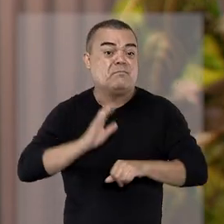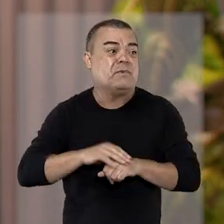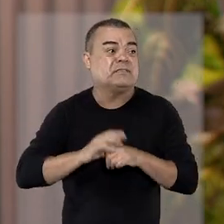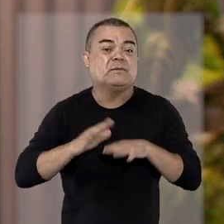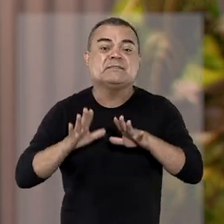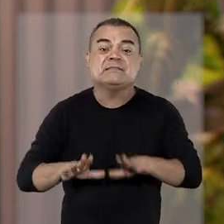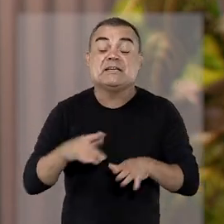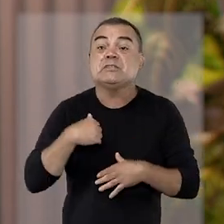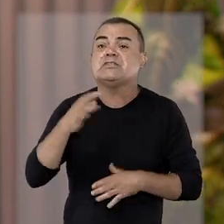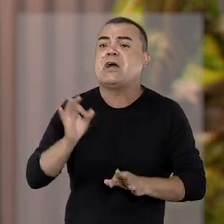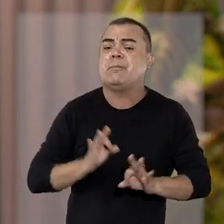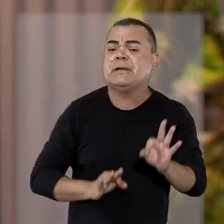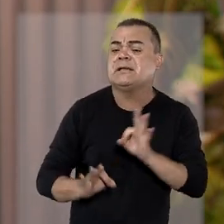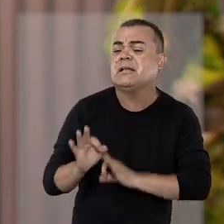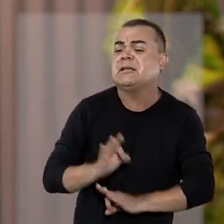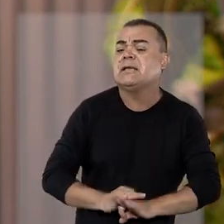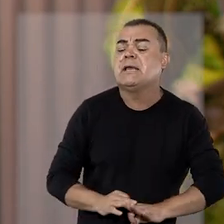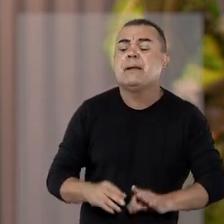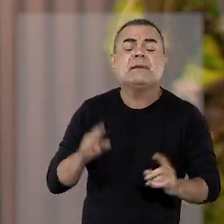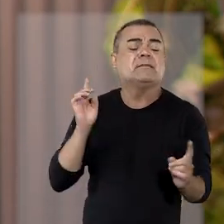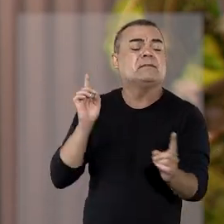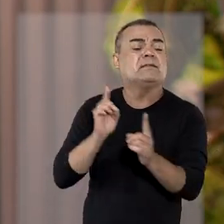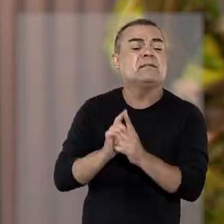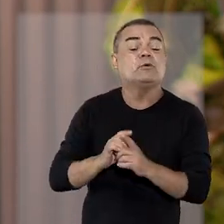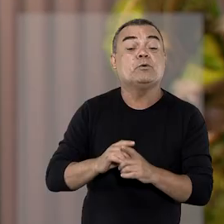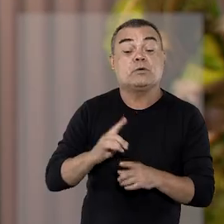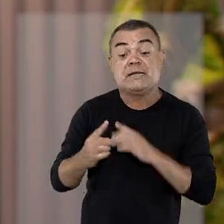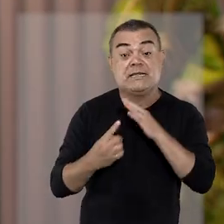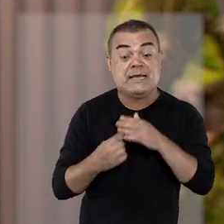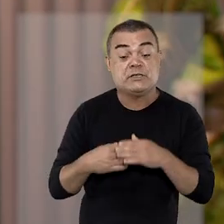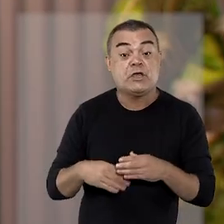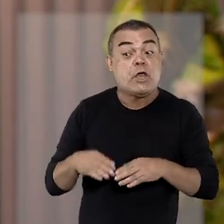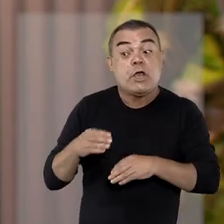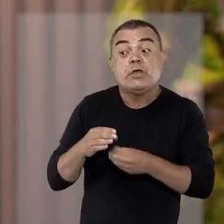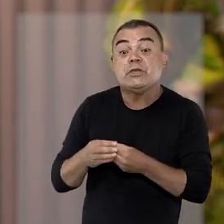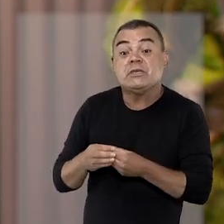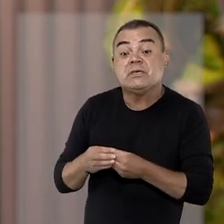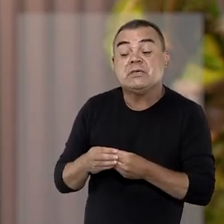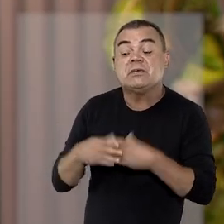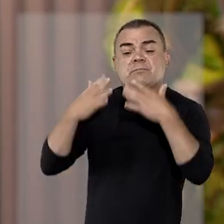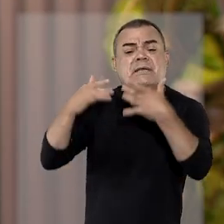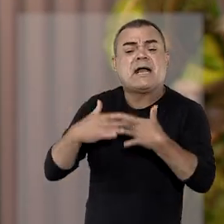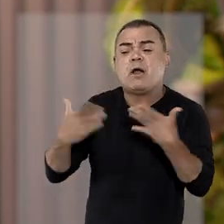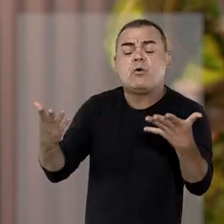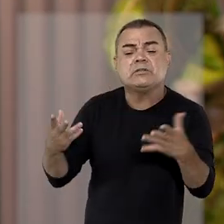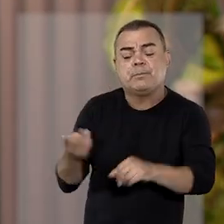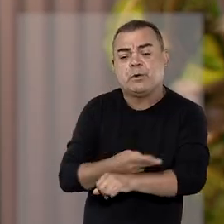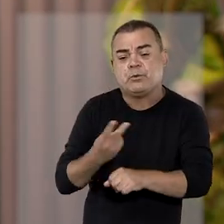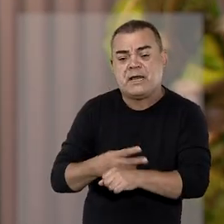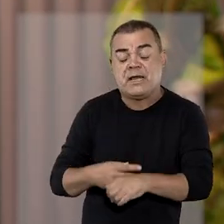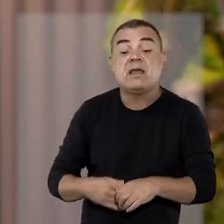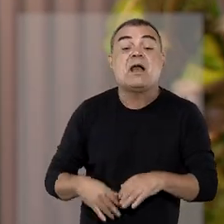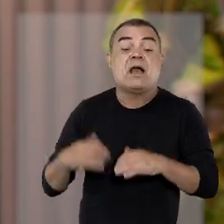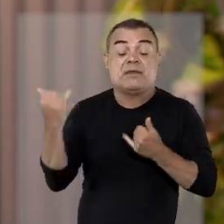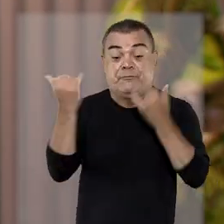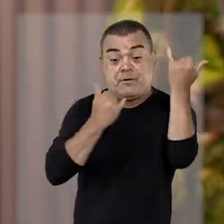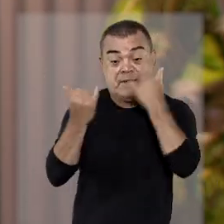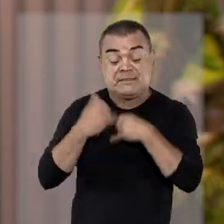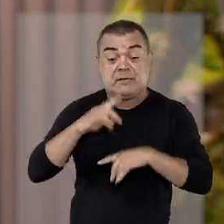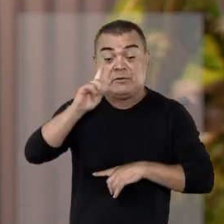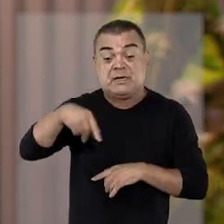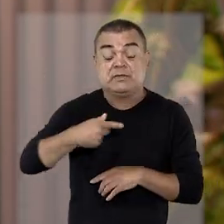tribunal. E, mesmo assim, a gente está preparado para atender esse cliente e orientar ele aonde buscar essa informação,